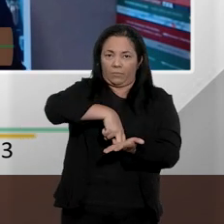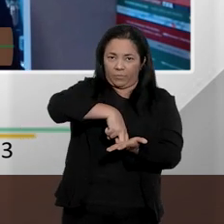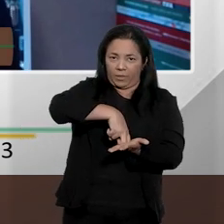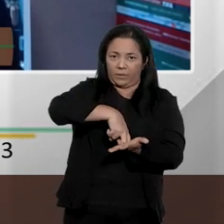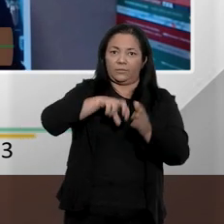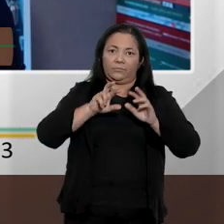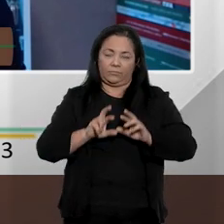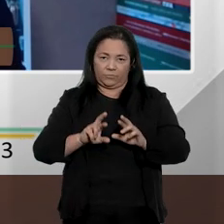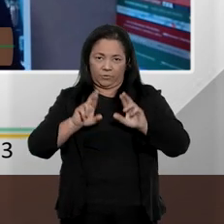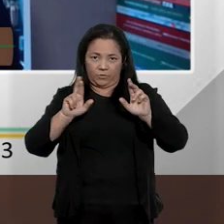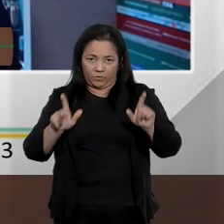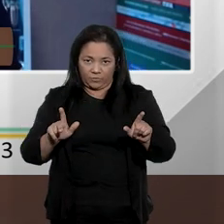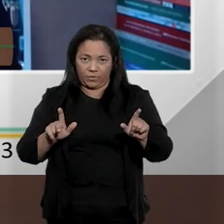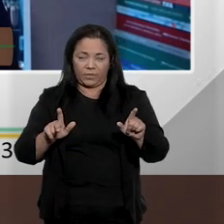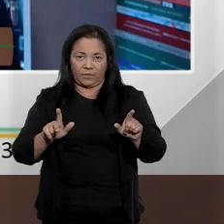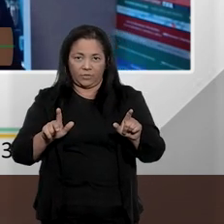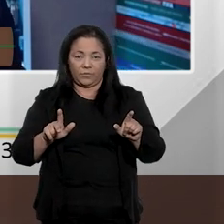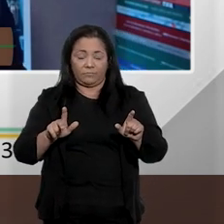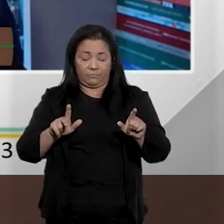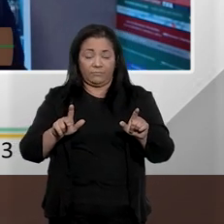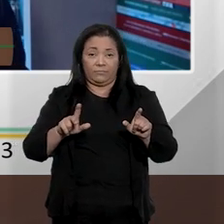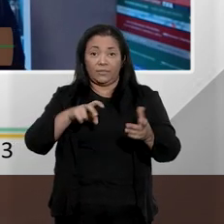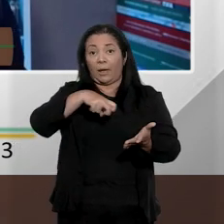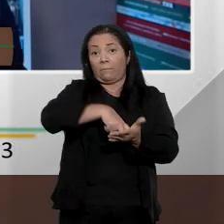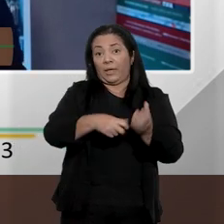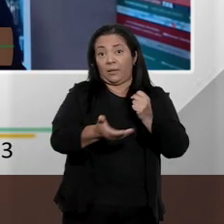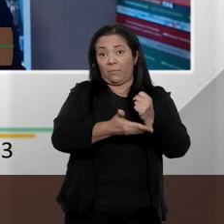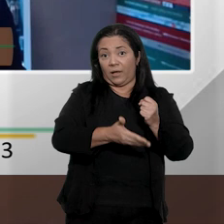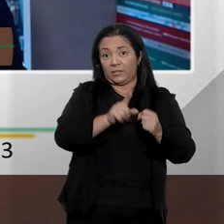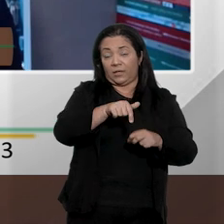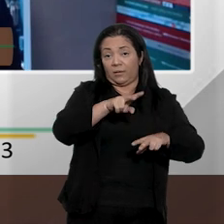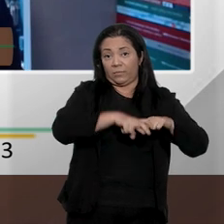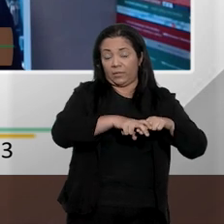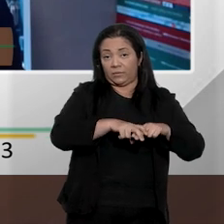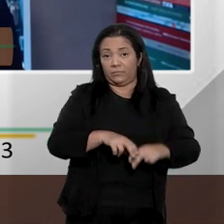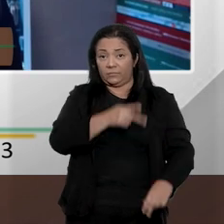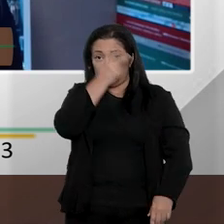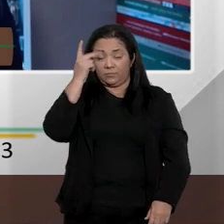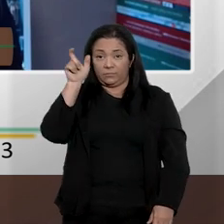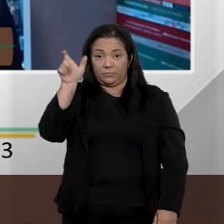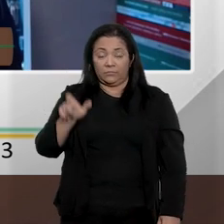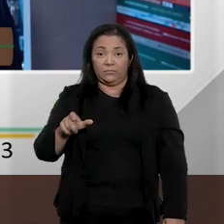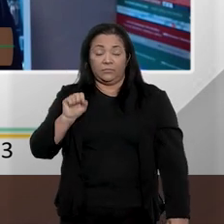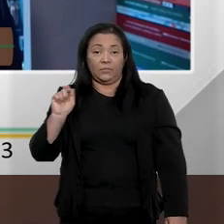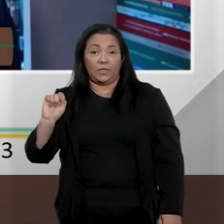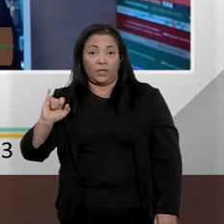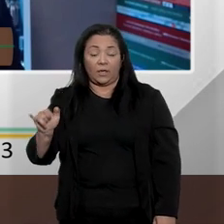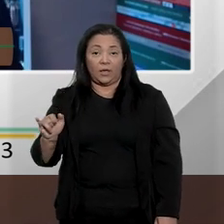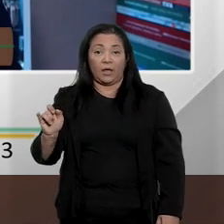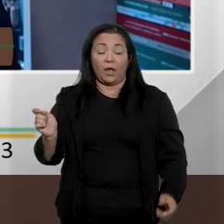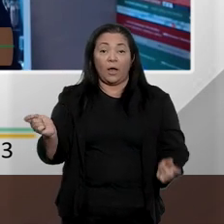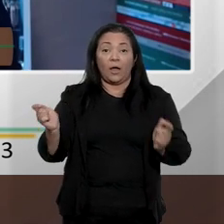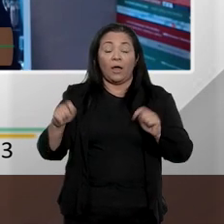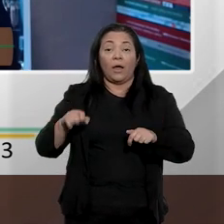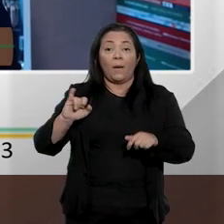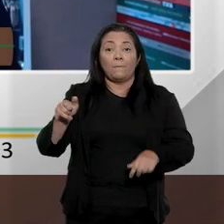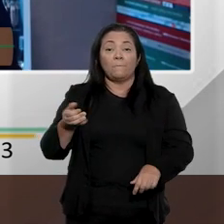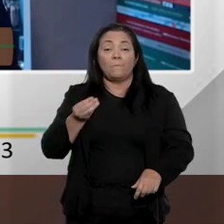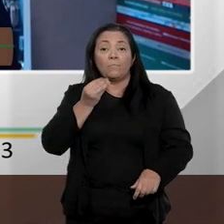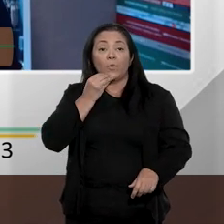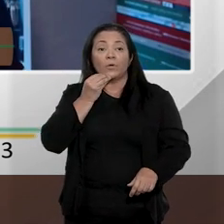pena diferente daquela pena base, terão a possibilidade de imposição de uma sanção de